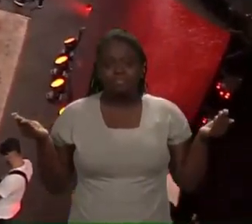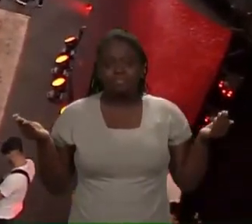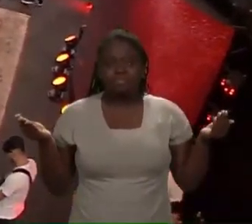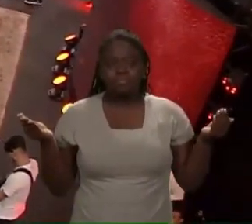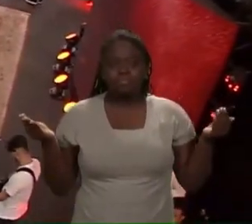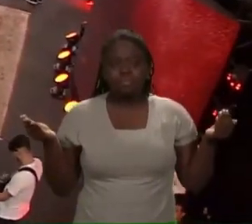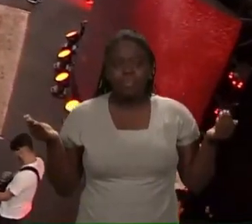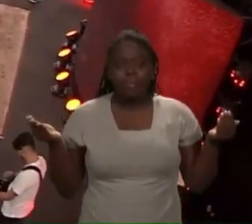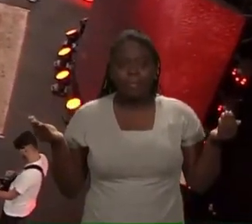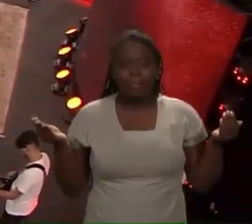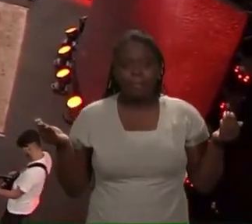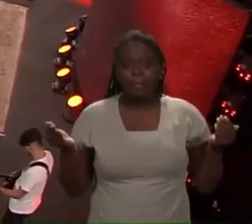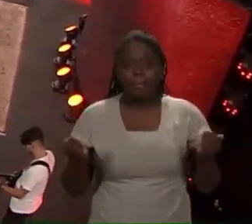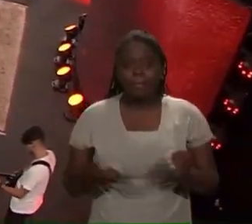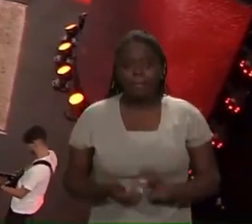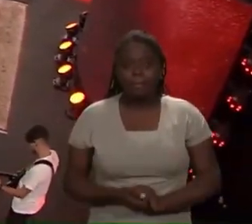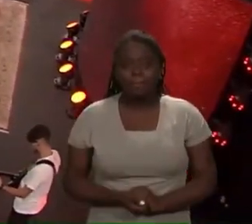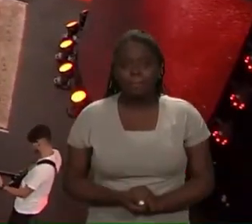Irmãos.